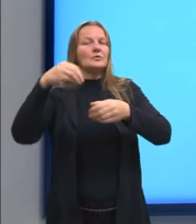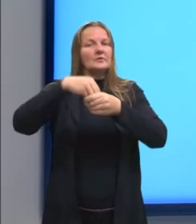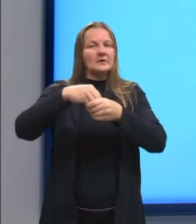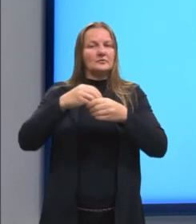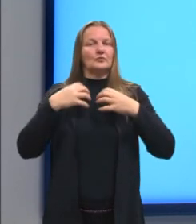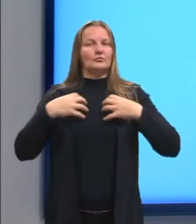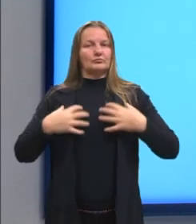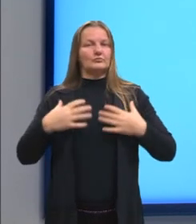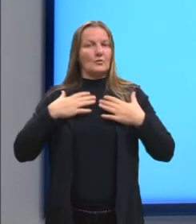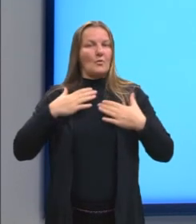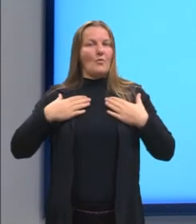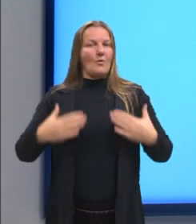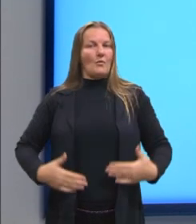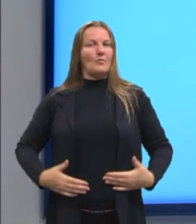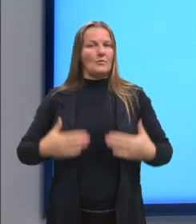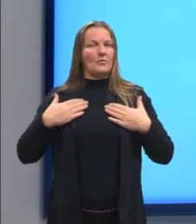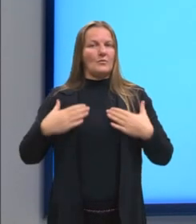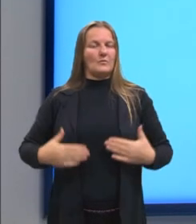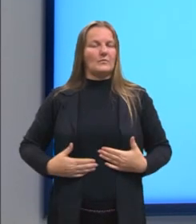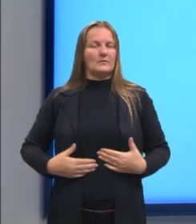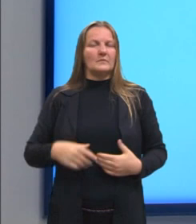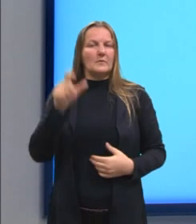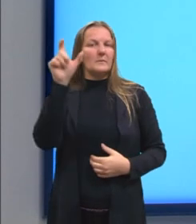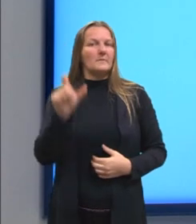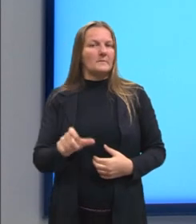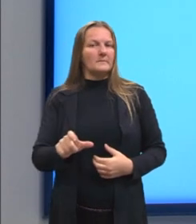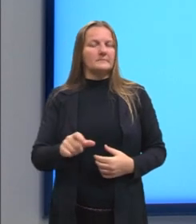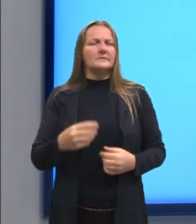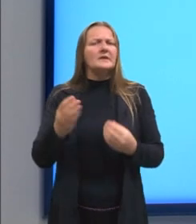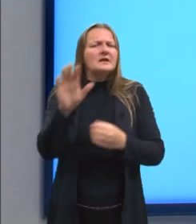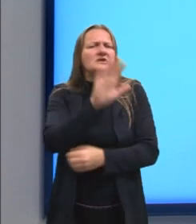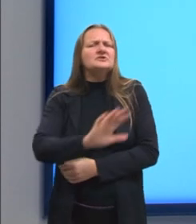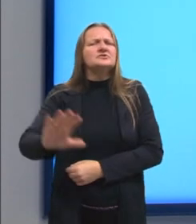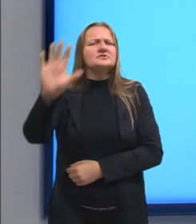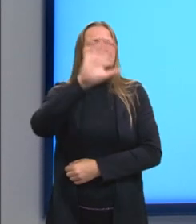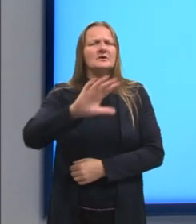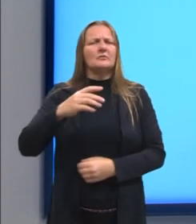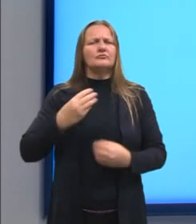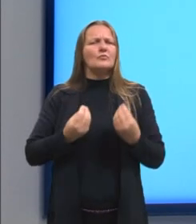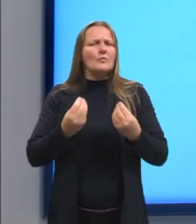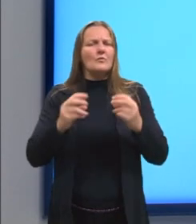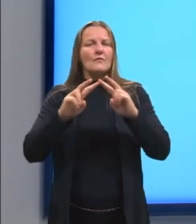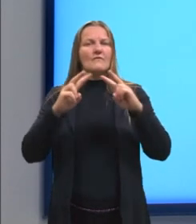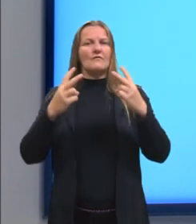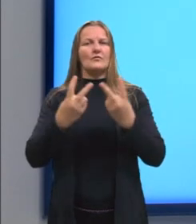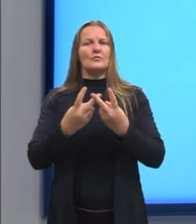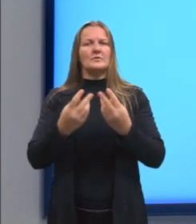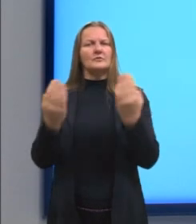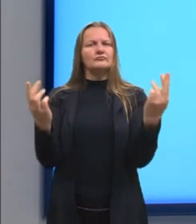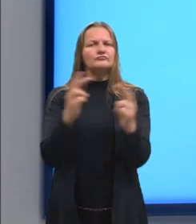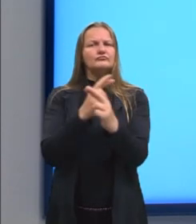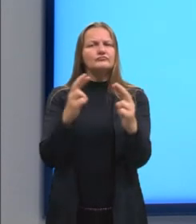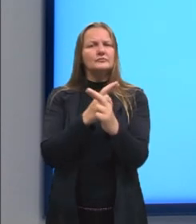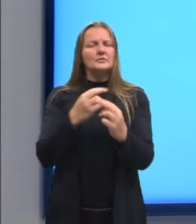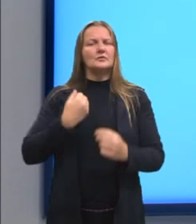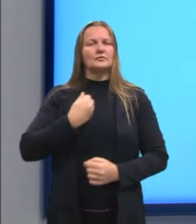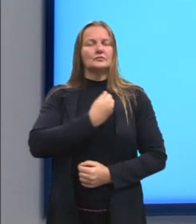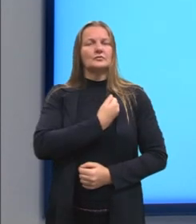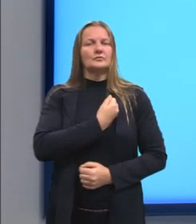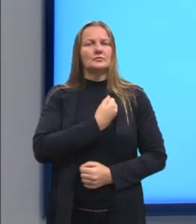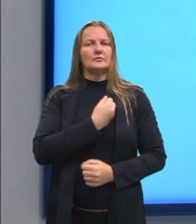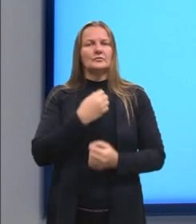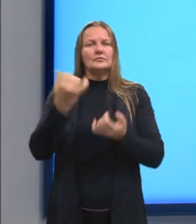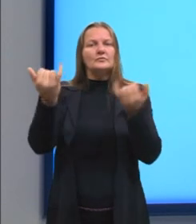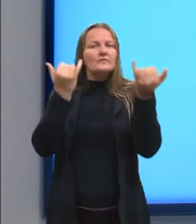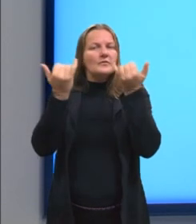organismo do indivíduo. Em geral, considera-se que esse volume corresponde ao valor numérico dado